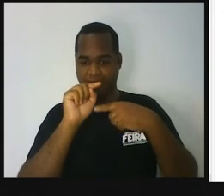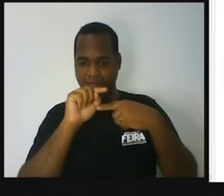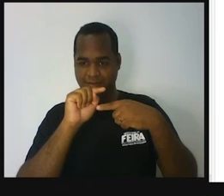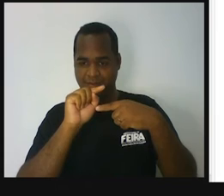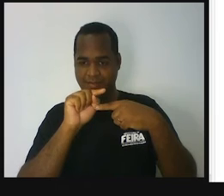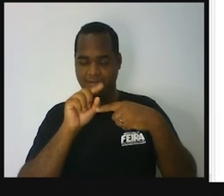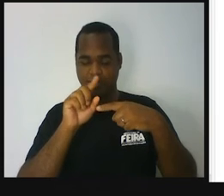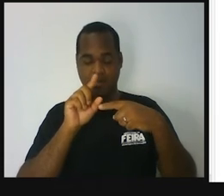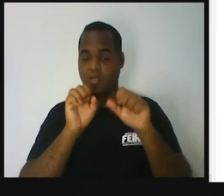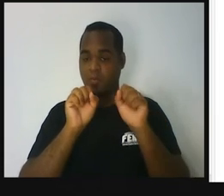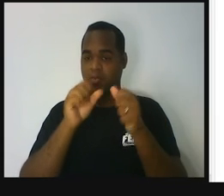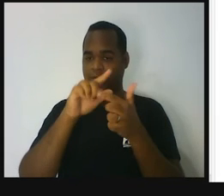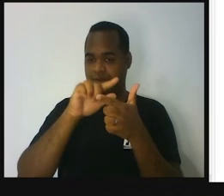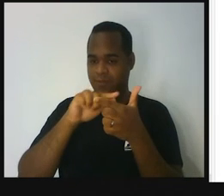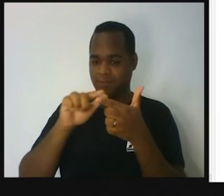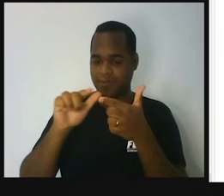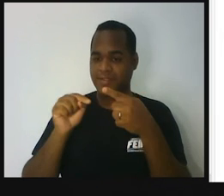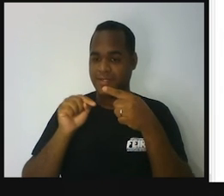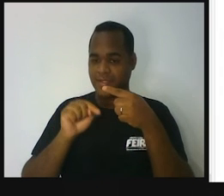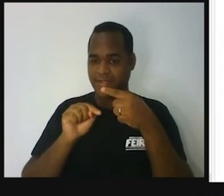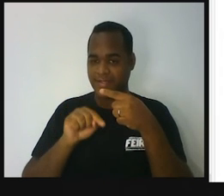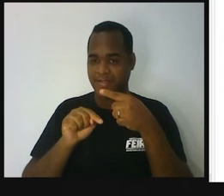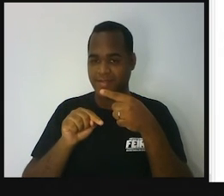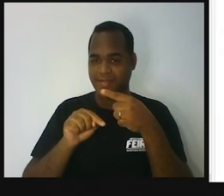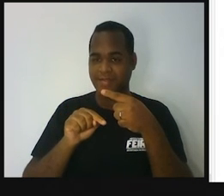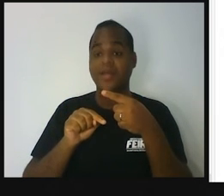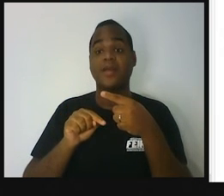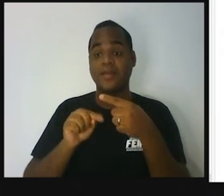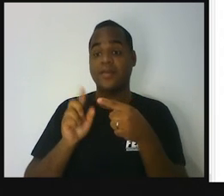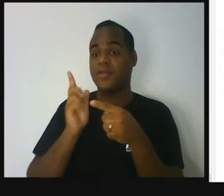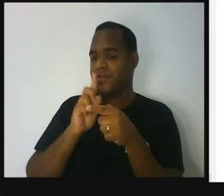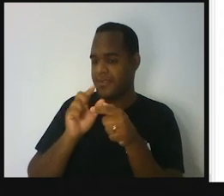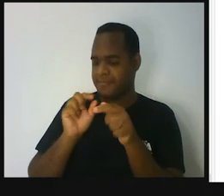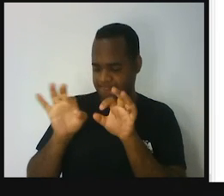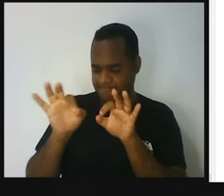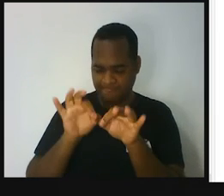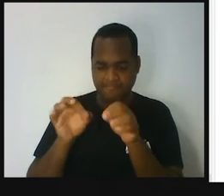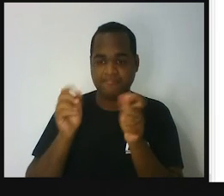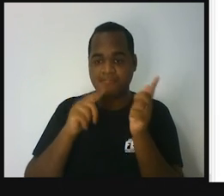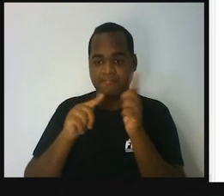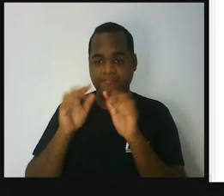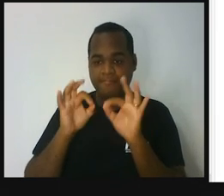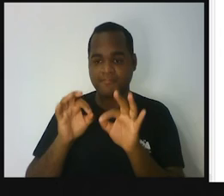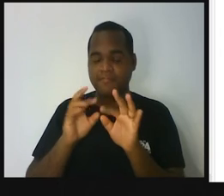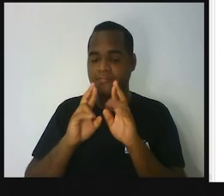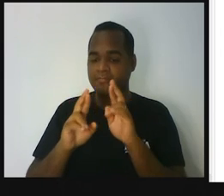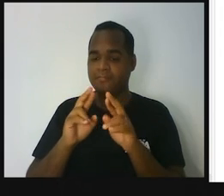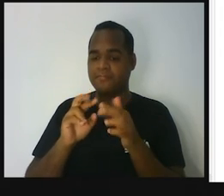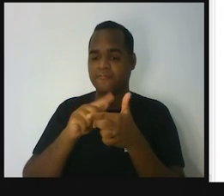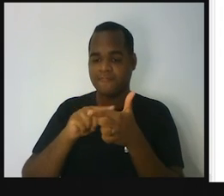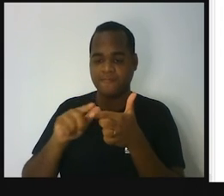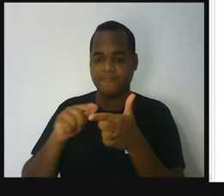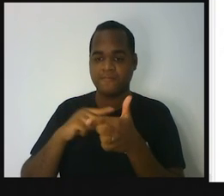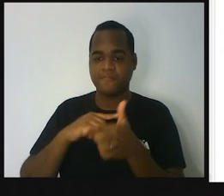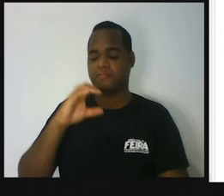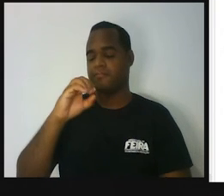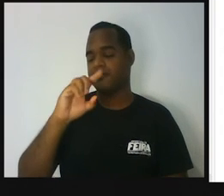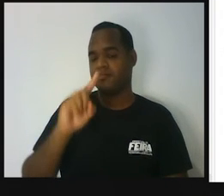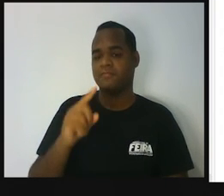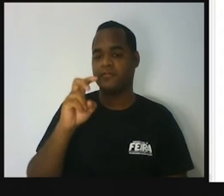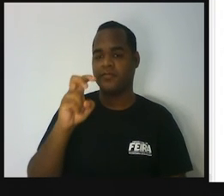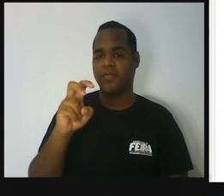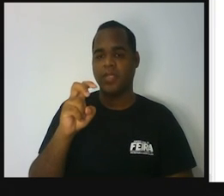e divide pelo de baixo. Quando você fizer essa divisão, vai dar 0,5.